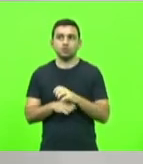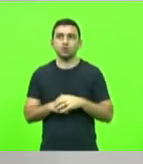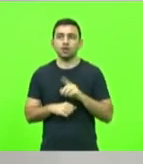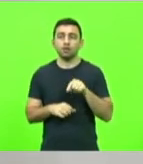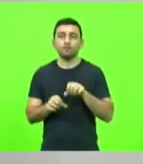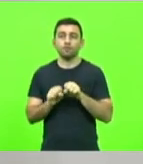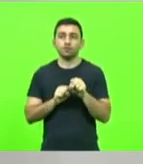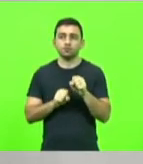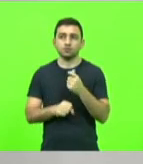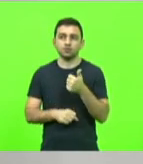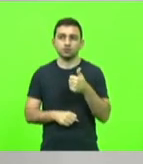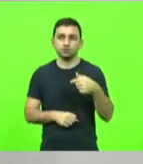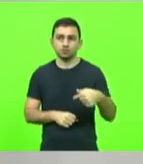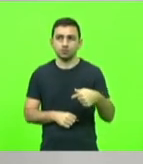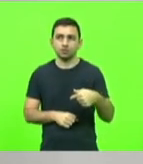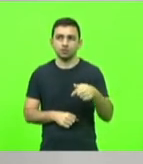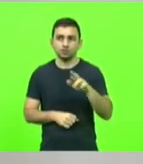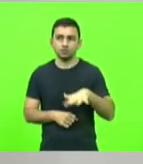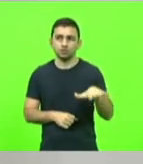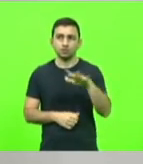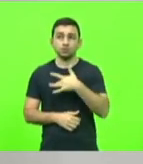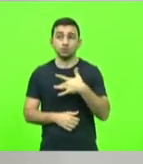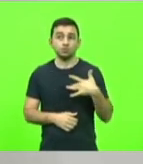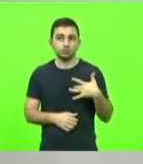17ª Regional de Saúde.